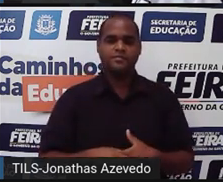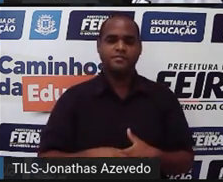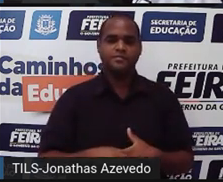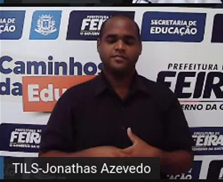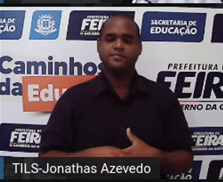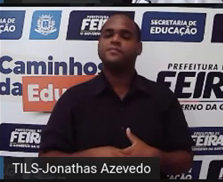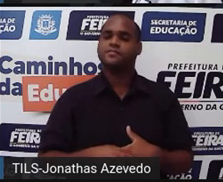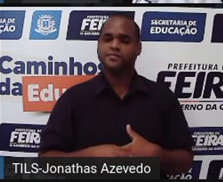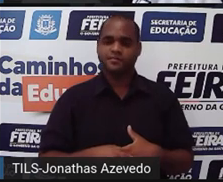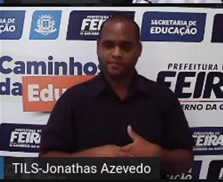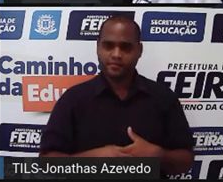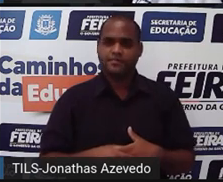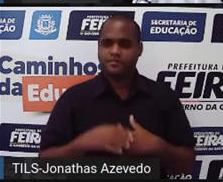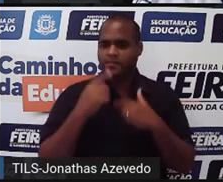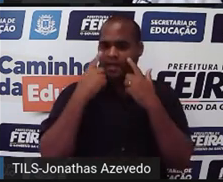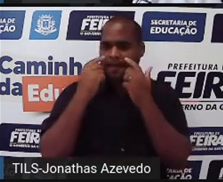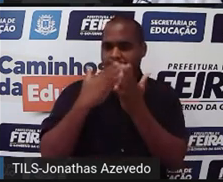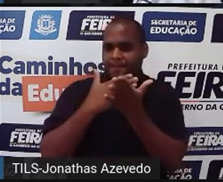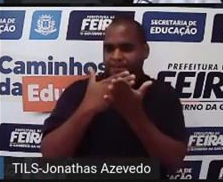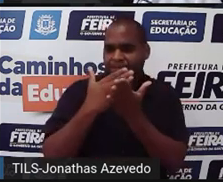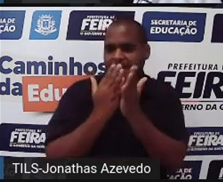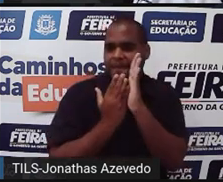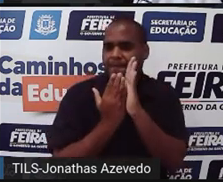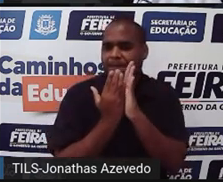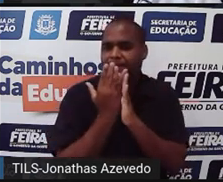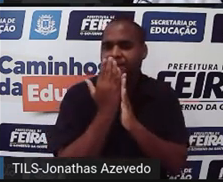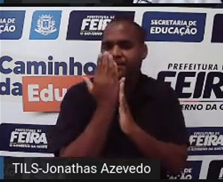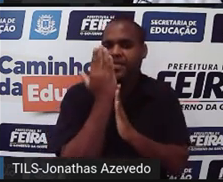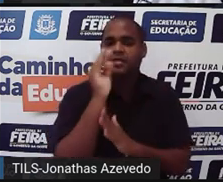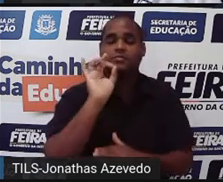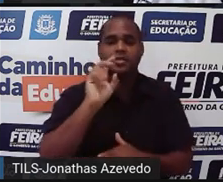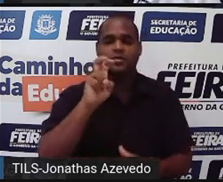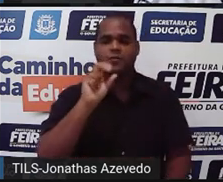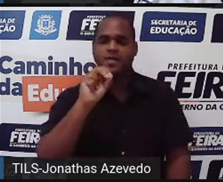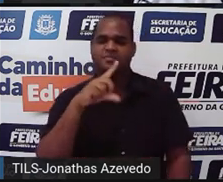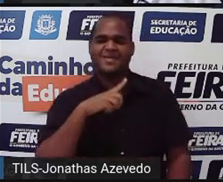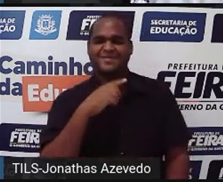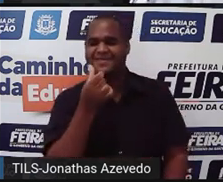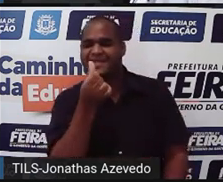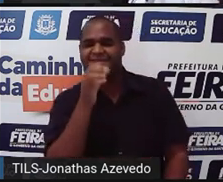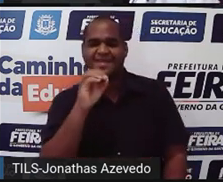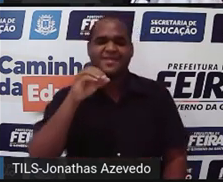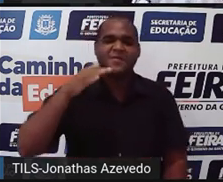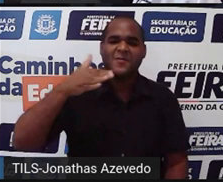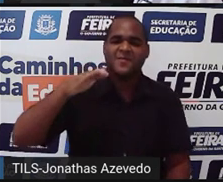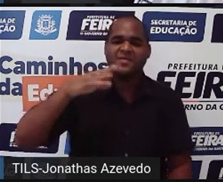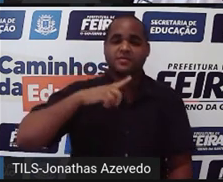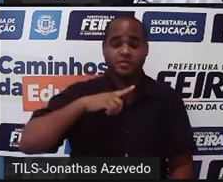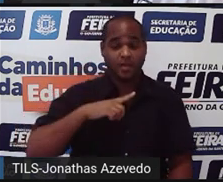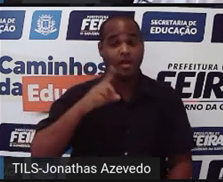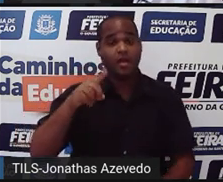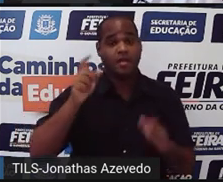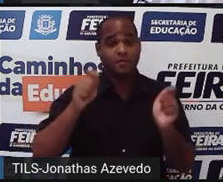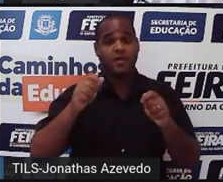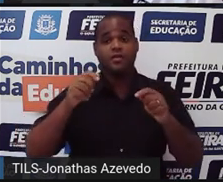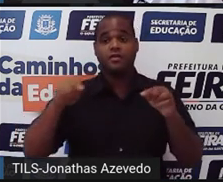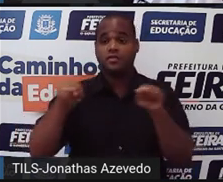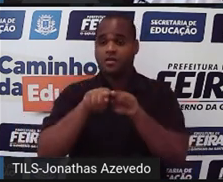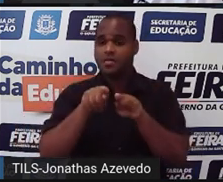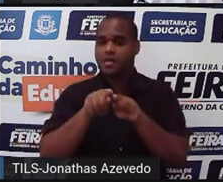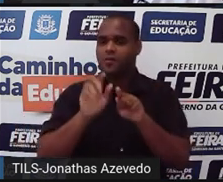tá ali ó passou um pouquinho do 50 aqui mais ou menos vai ser 60 e a gente vai fazer isso com o rolê